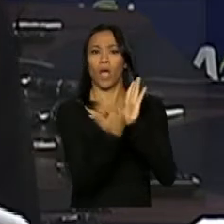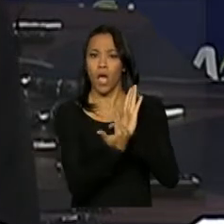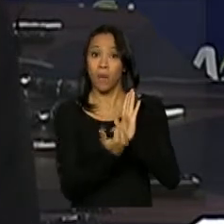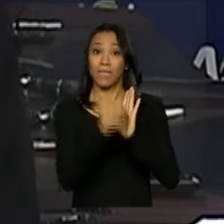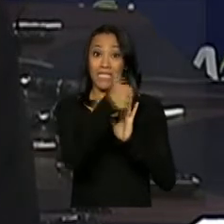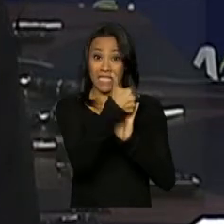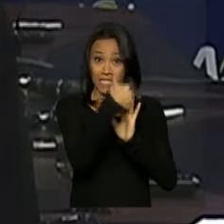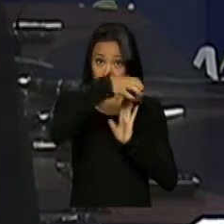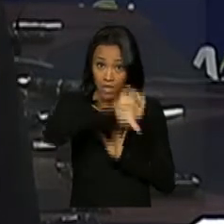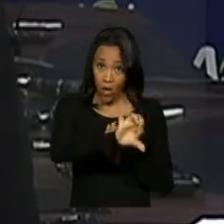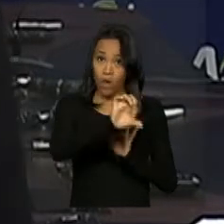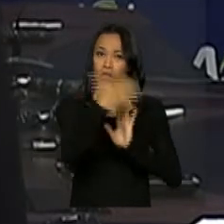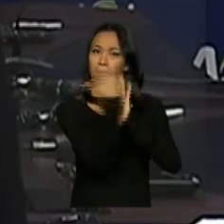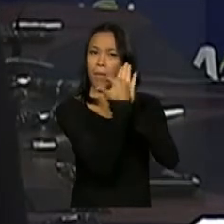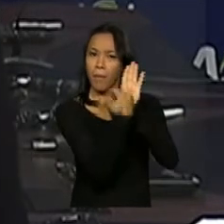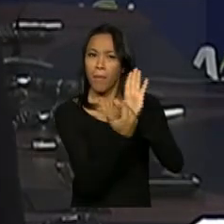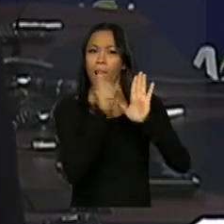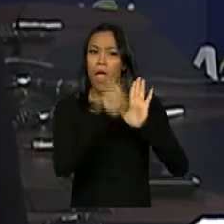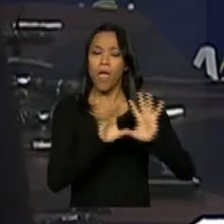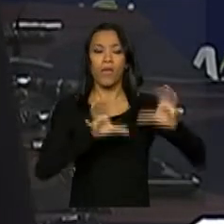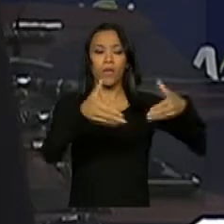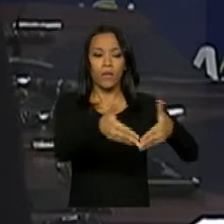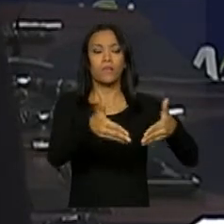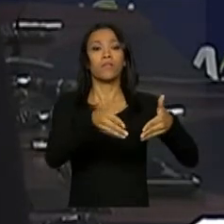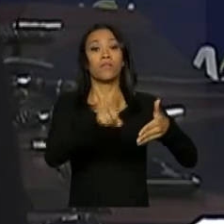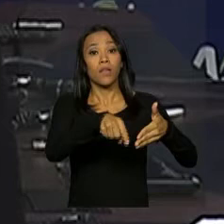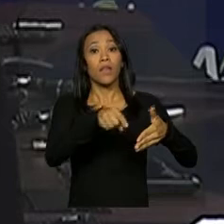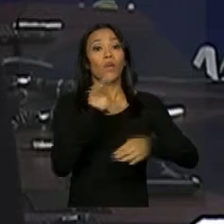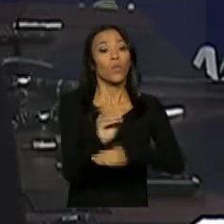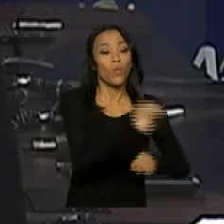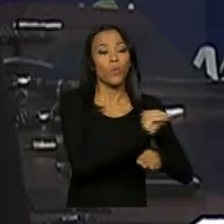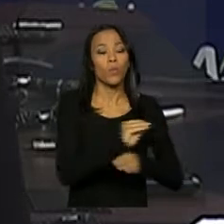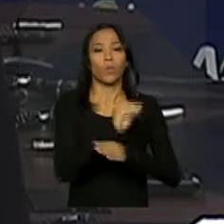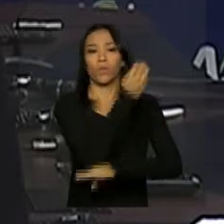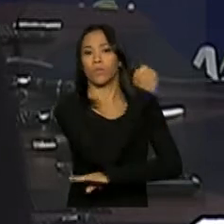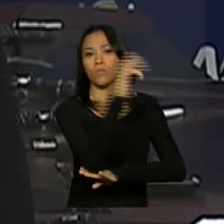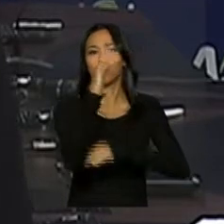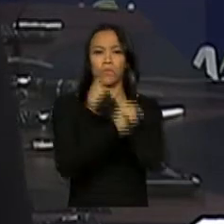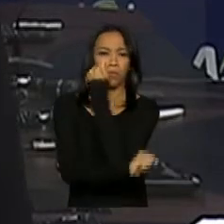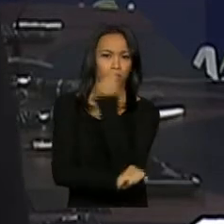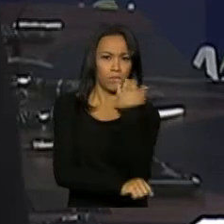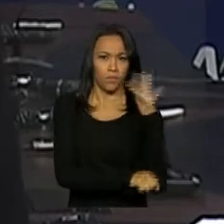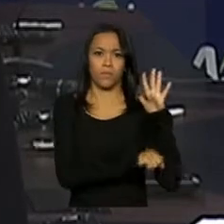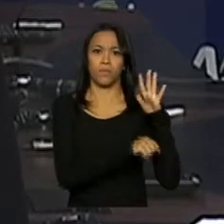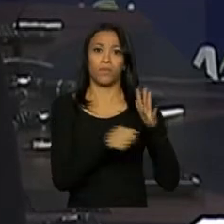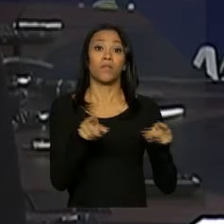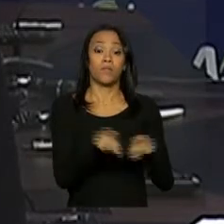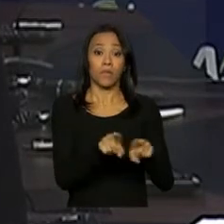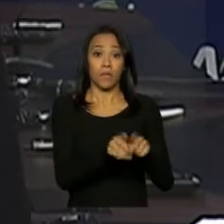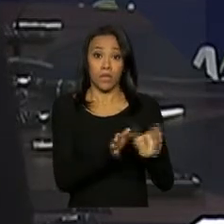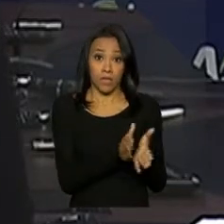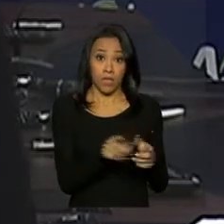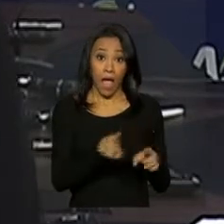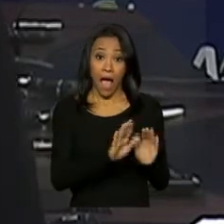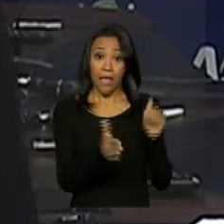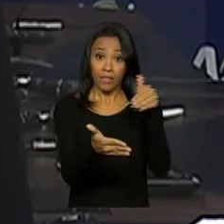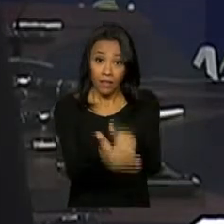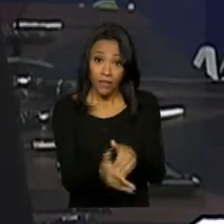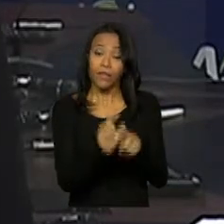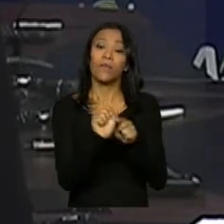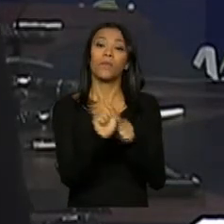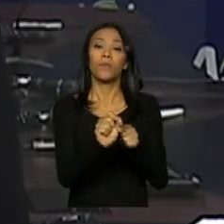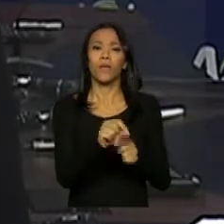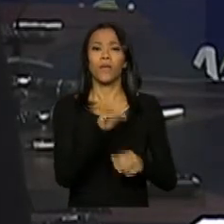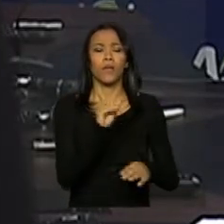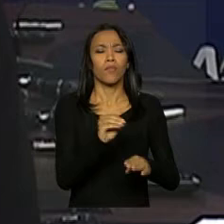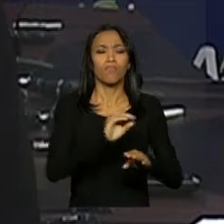19 serão conjuntos de ações socioambientais, que vão desde a dragagem dos rejeitos até a restauração